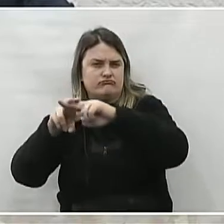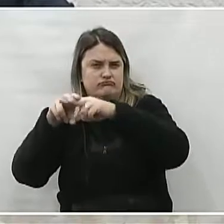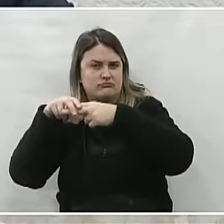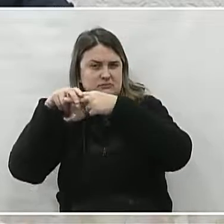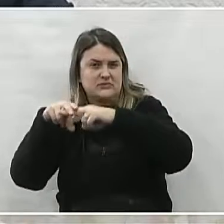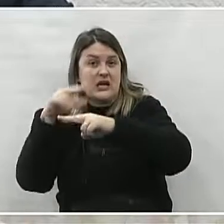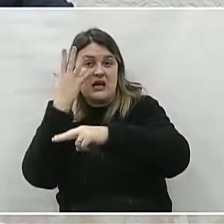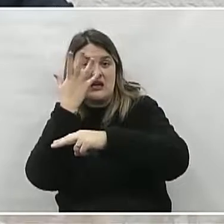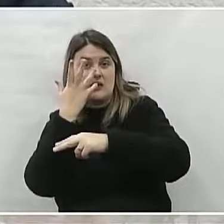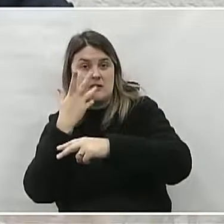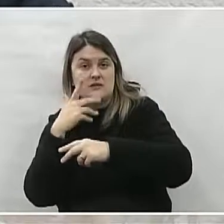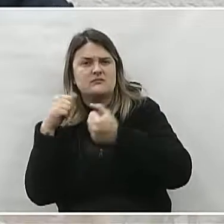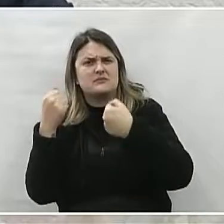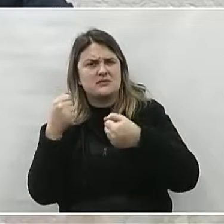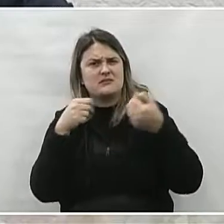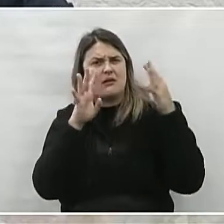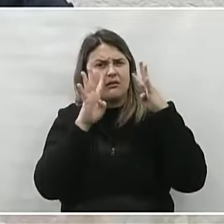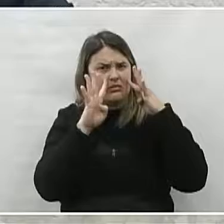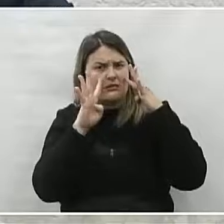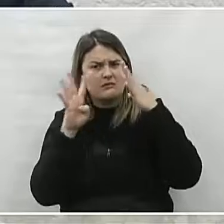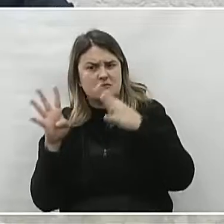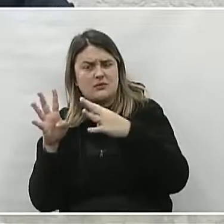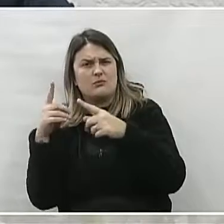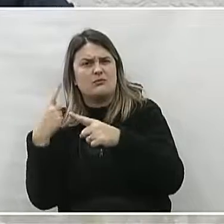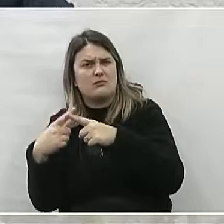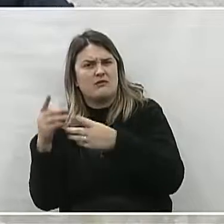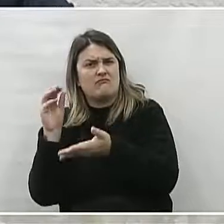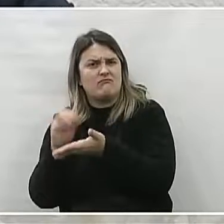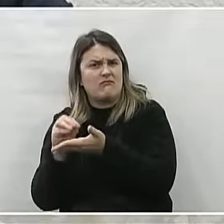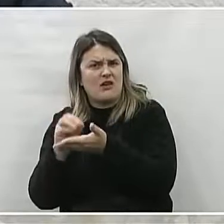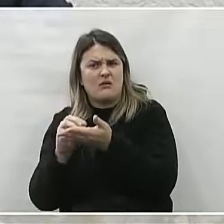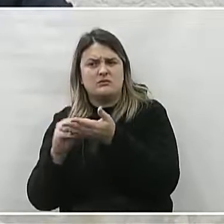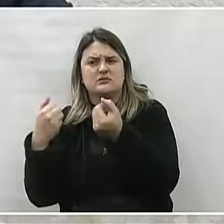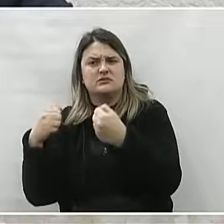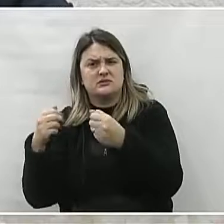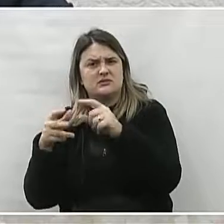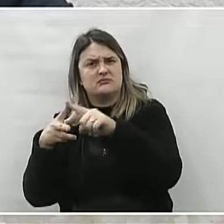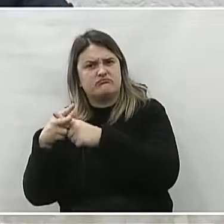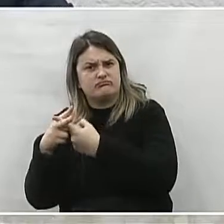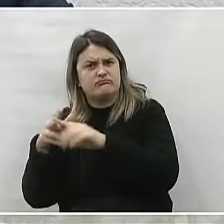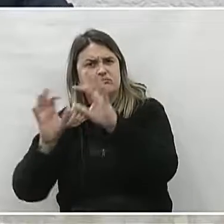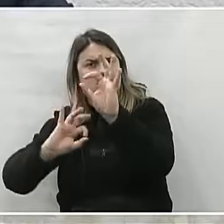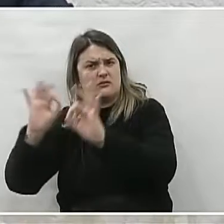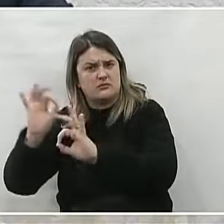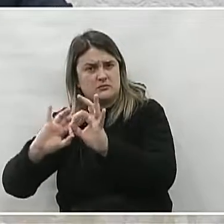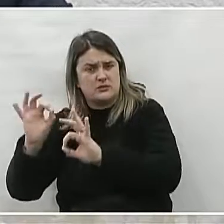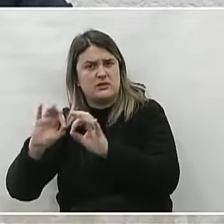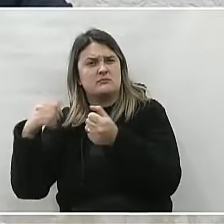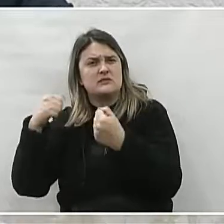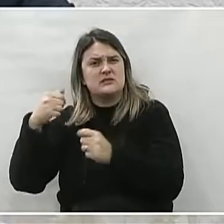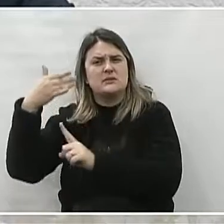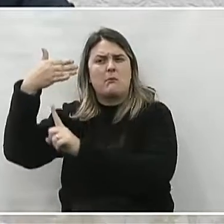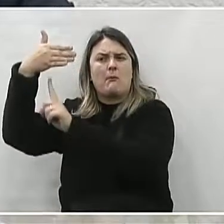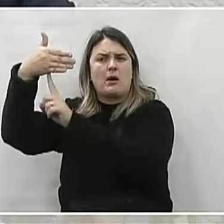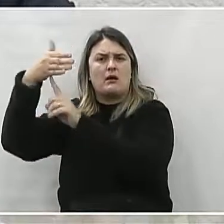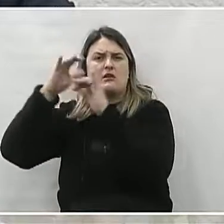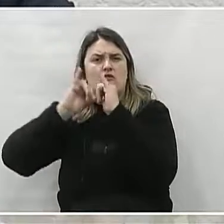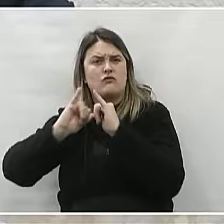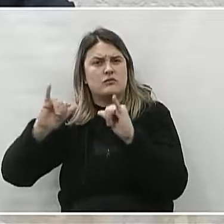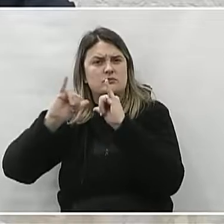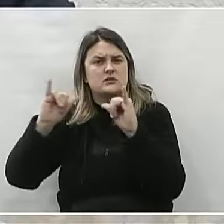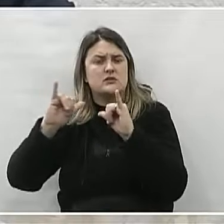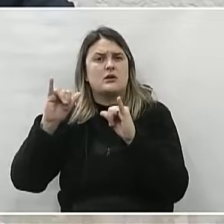atenção do poder público, de um modo geral e principalmente no sentido de instalação de placas informativas,